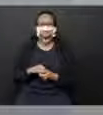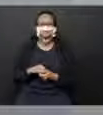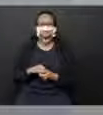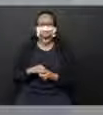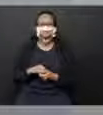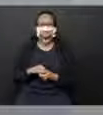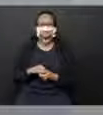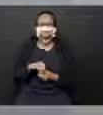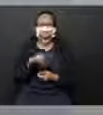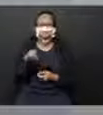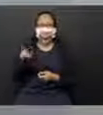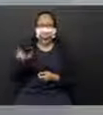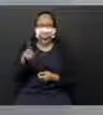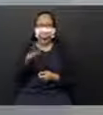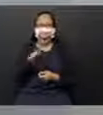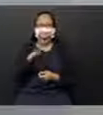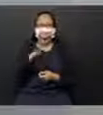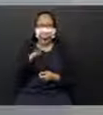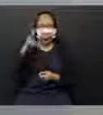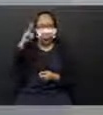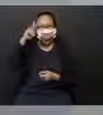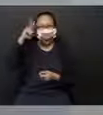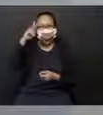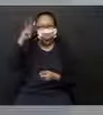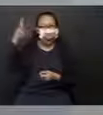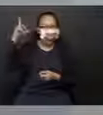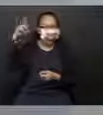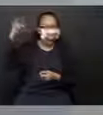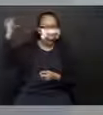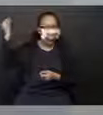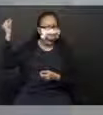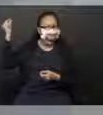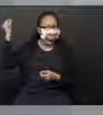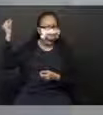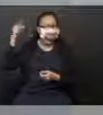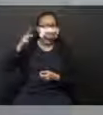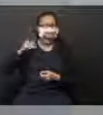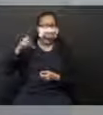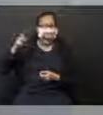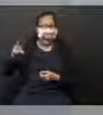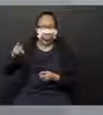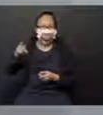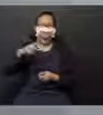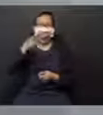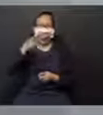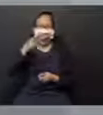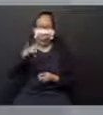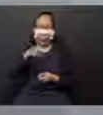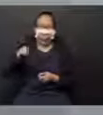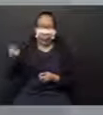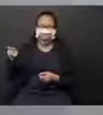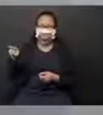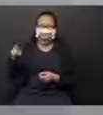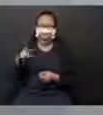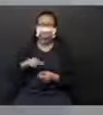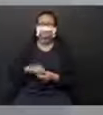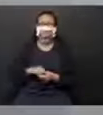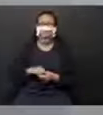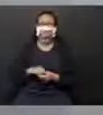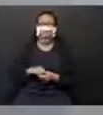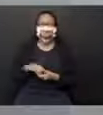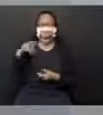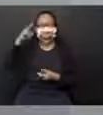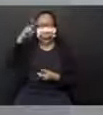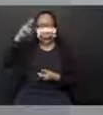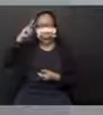Você já conhece a história do Peter Pan? Se não conhece, a professora agora contou um pedacinho para vocês. E na